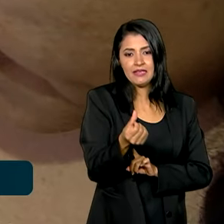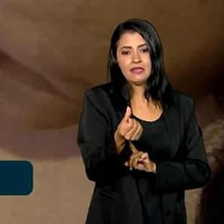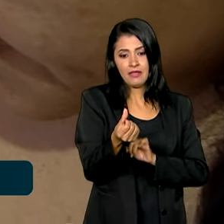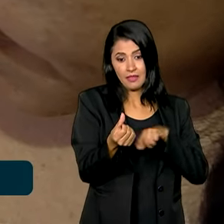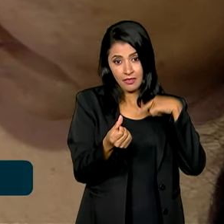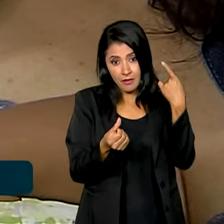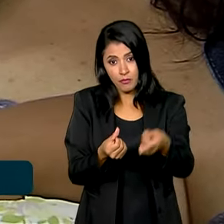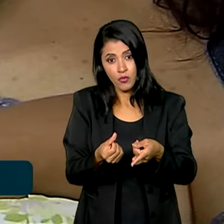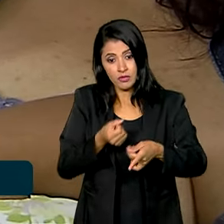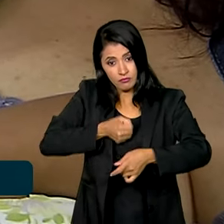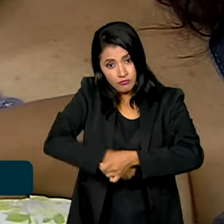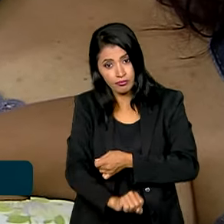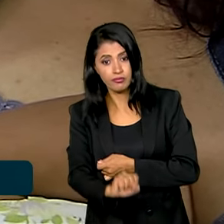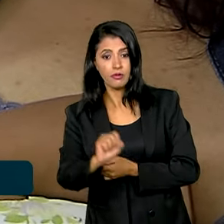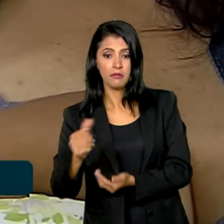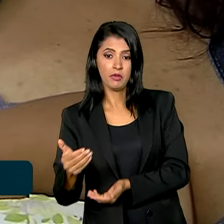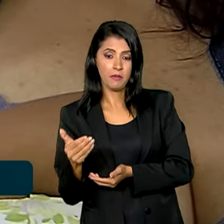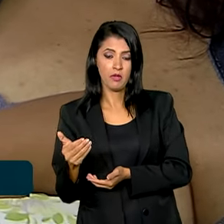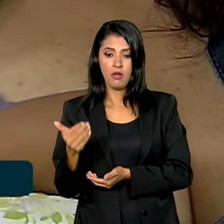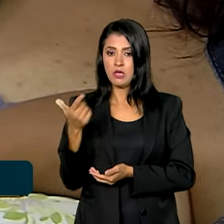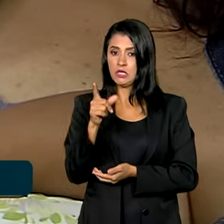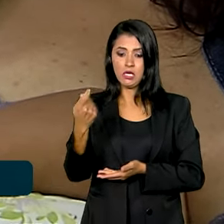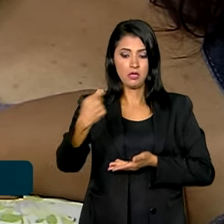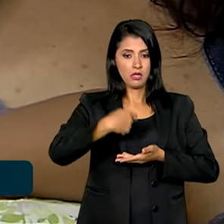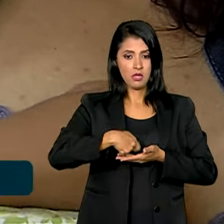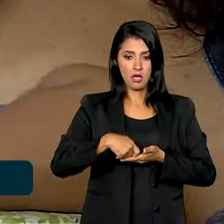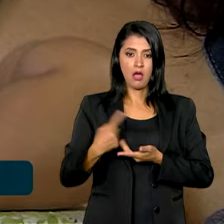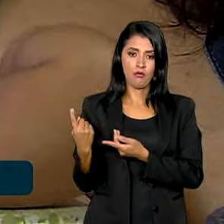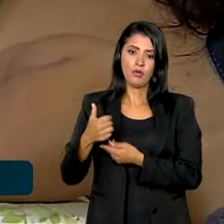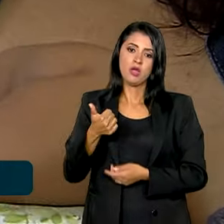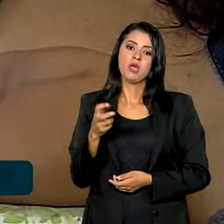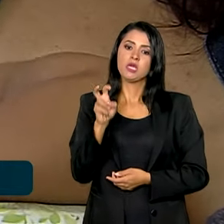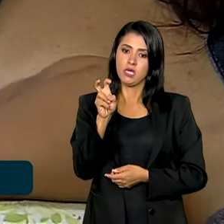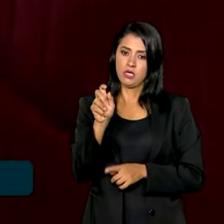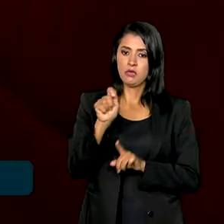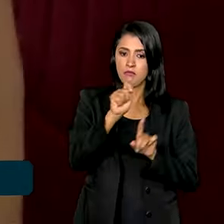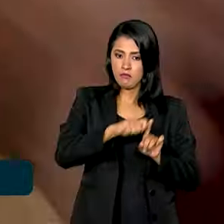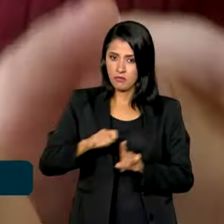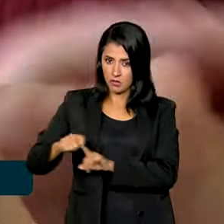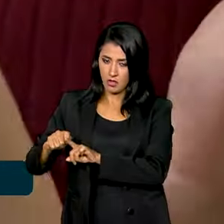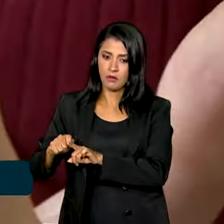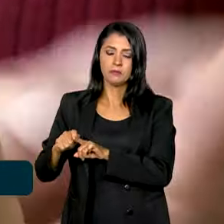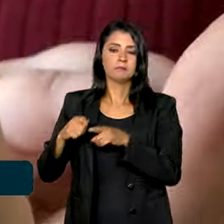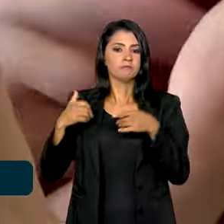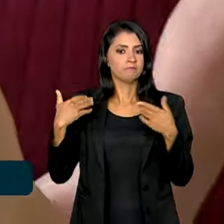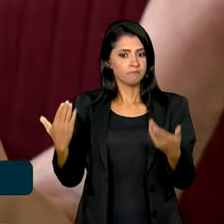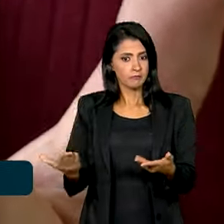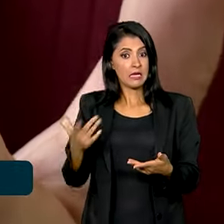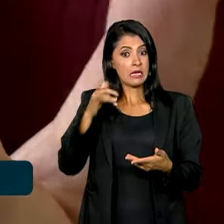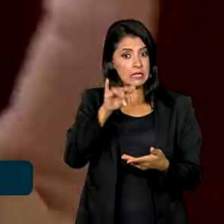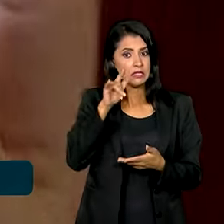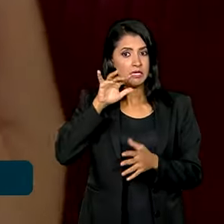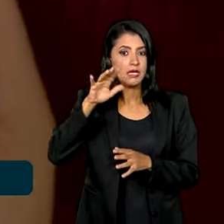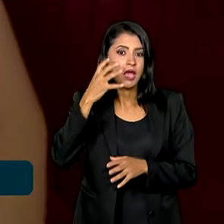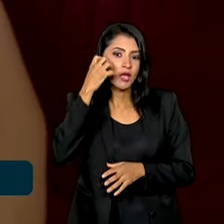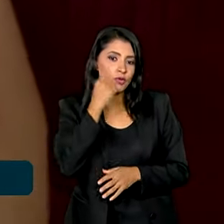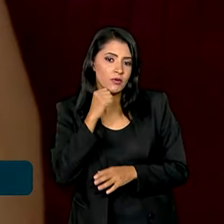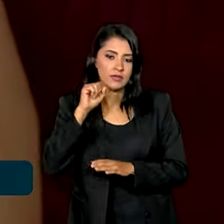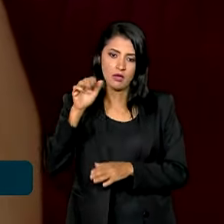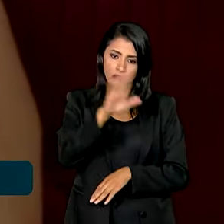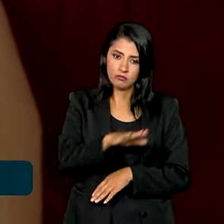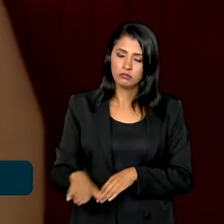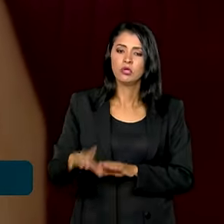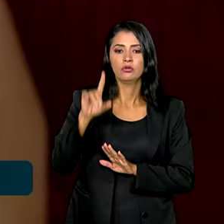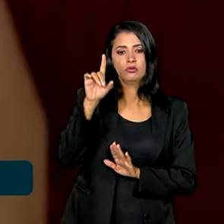nascimento da criança, não excedendo a 15 parcelas mensais. E no caso de adoção de criança, os